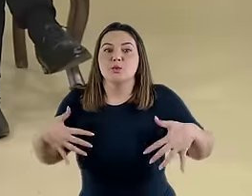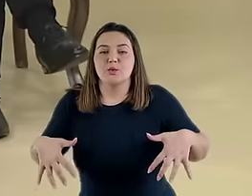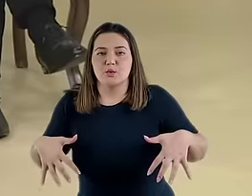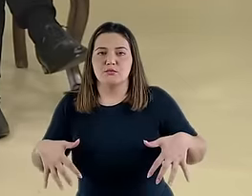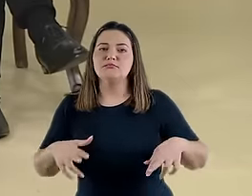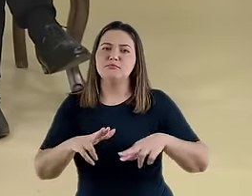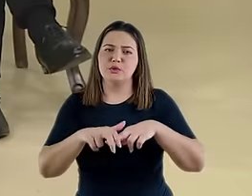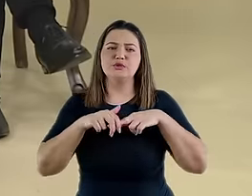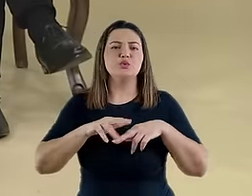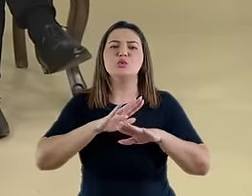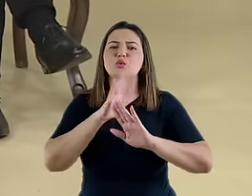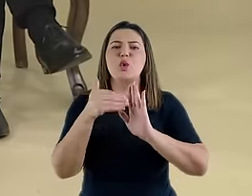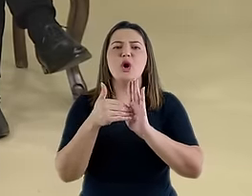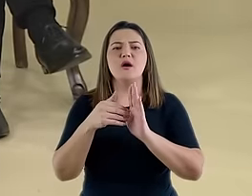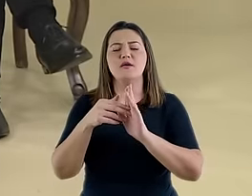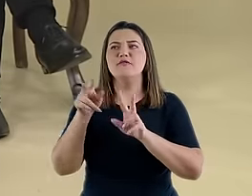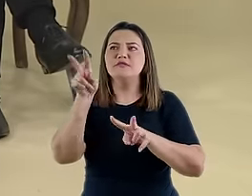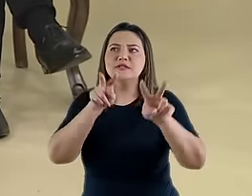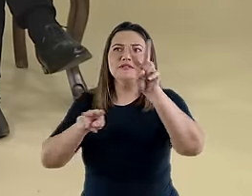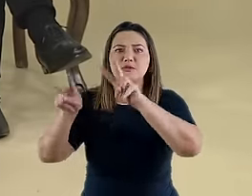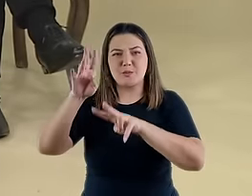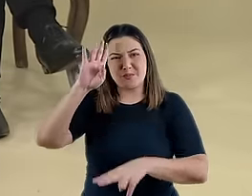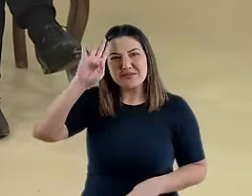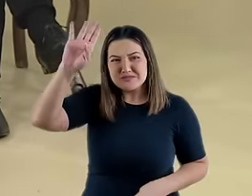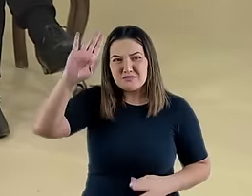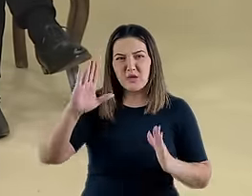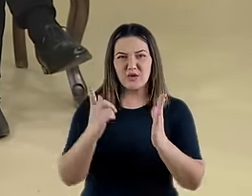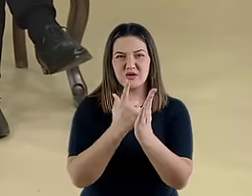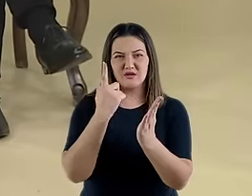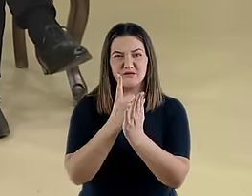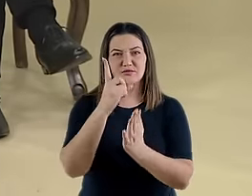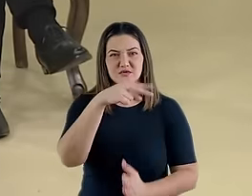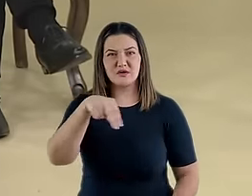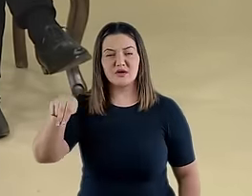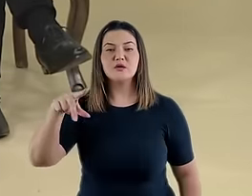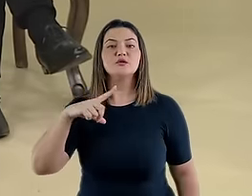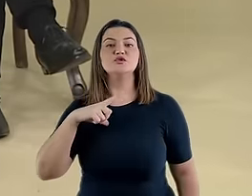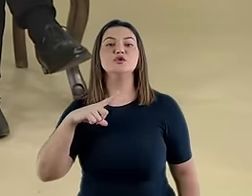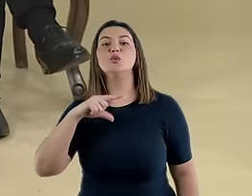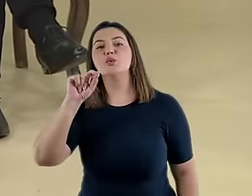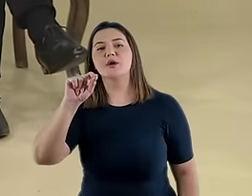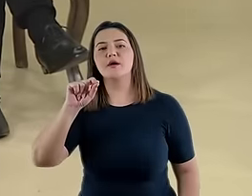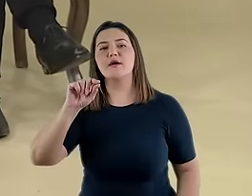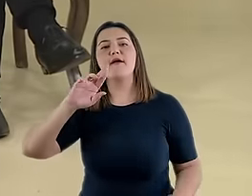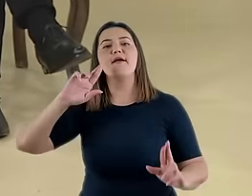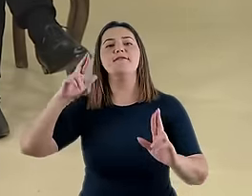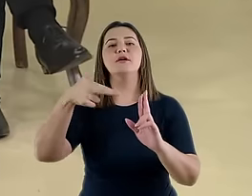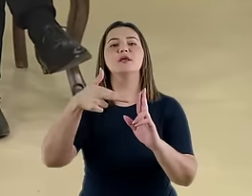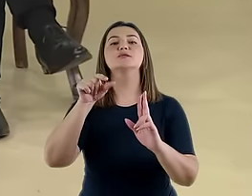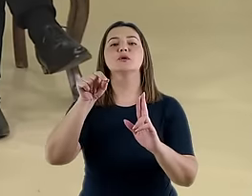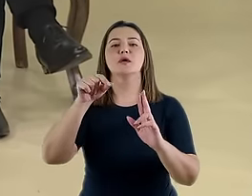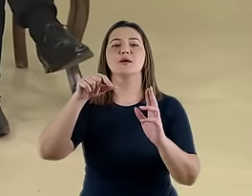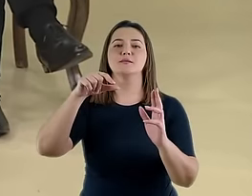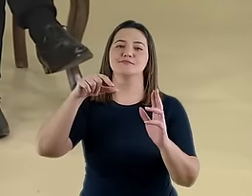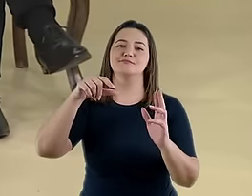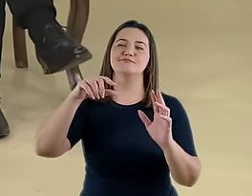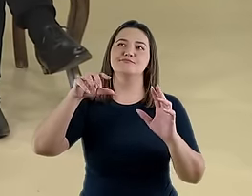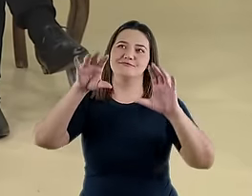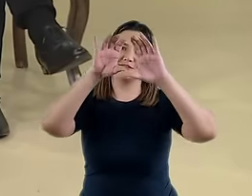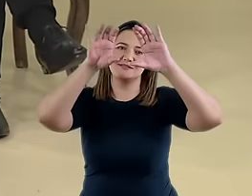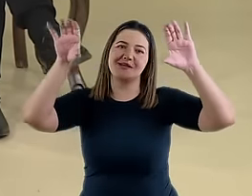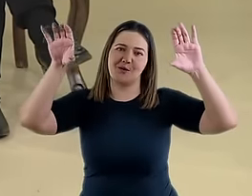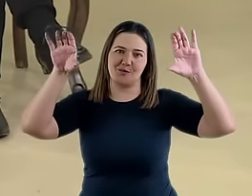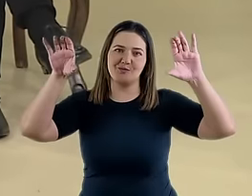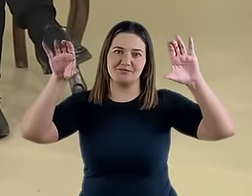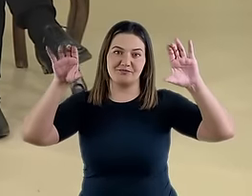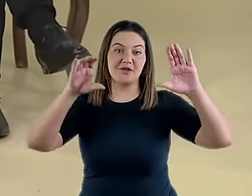Todas as visões principais na parte anterior do livro de Daniel tinham alguma referência ao mundo celestial. Em Daniel 2,